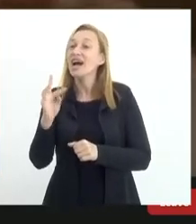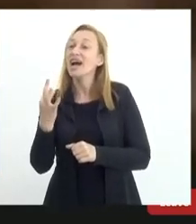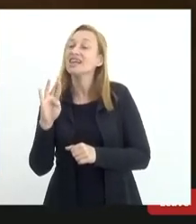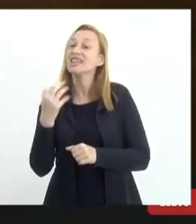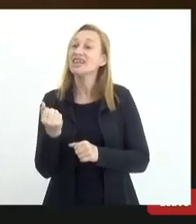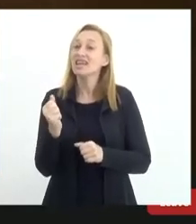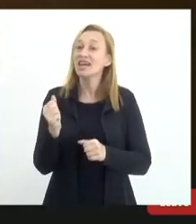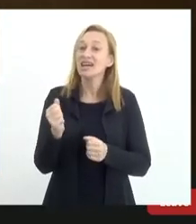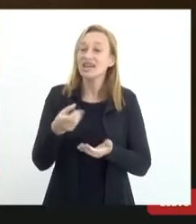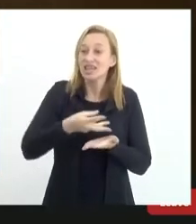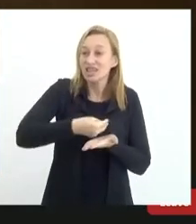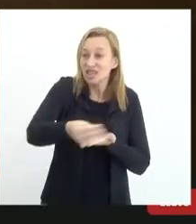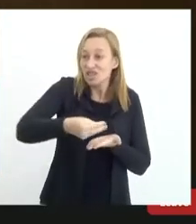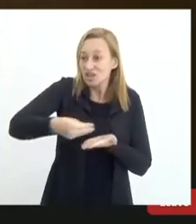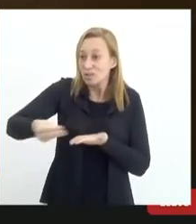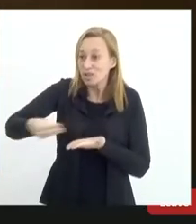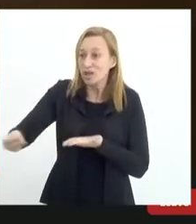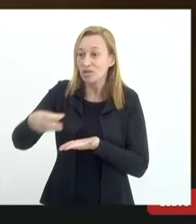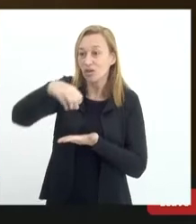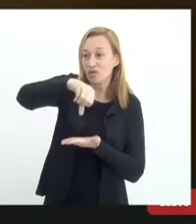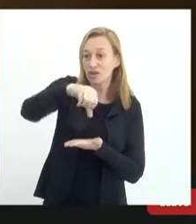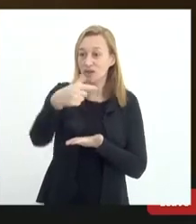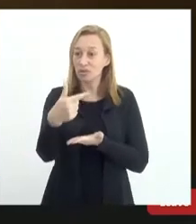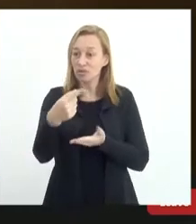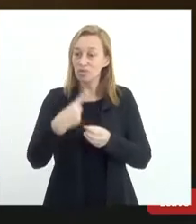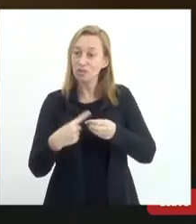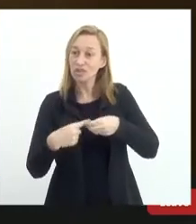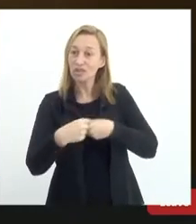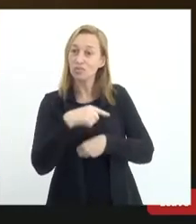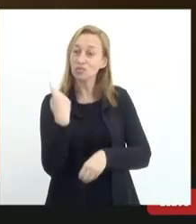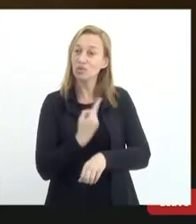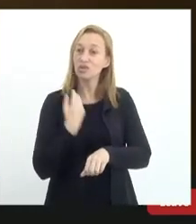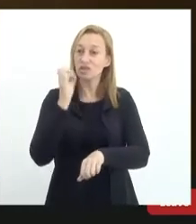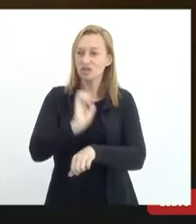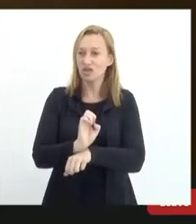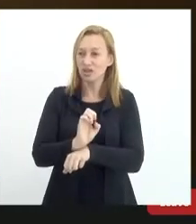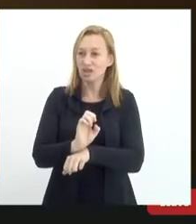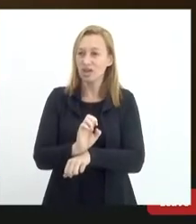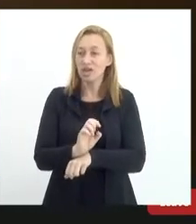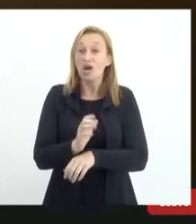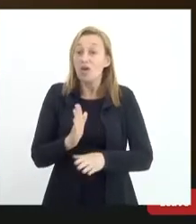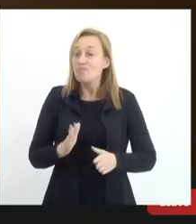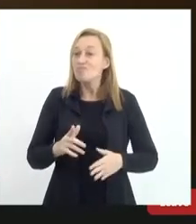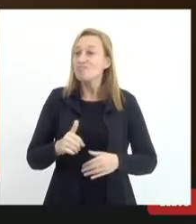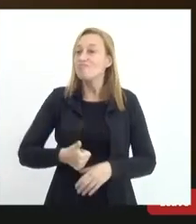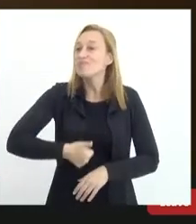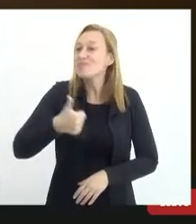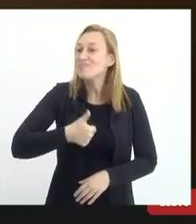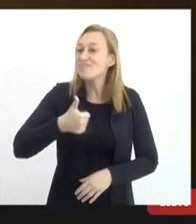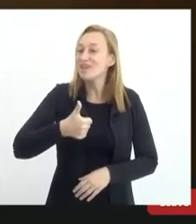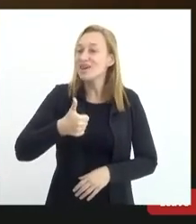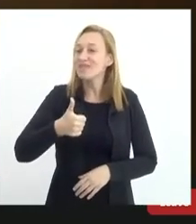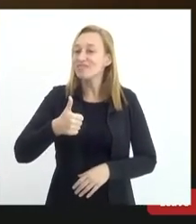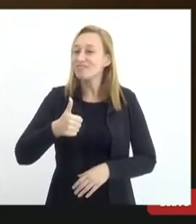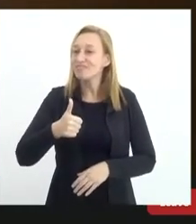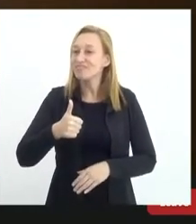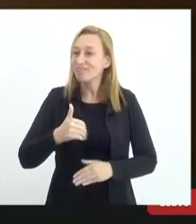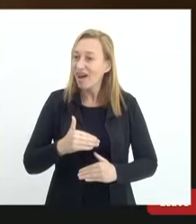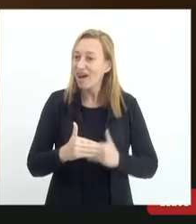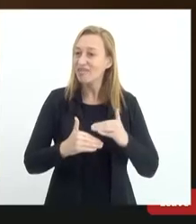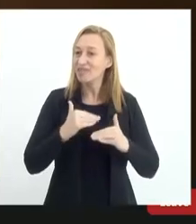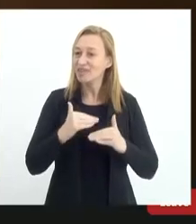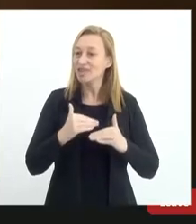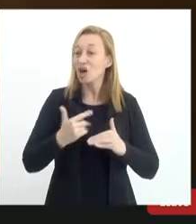aos 92 municípios de nosso Estado. É o primeiro passo. O segundo passo